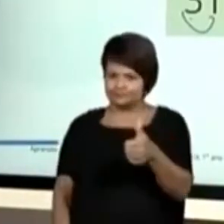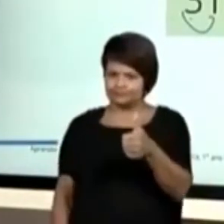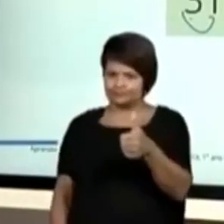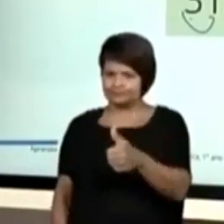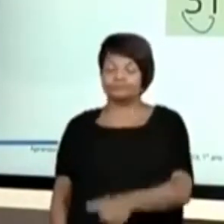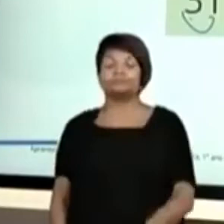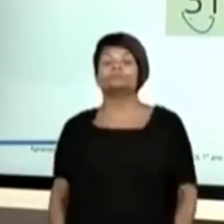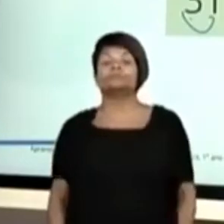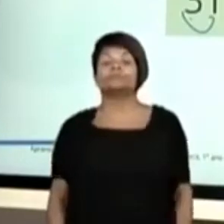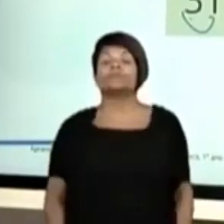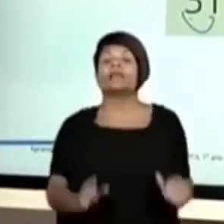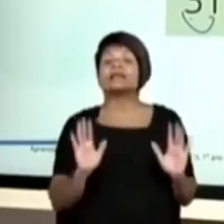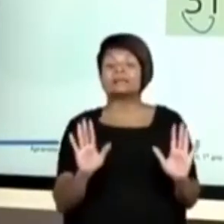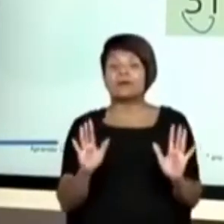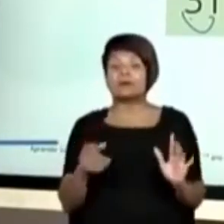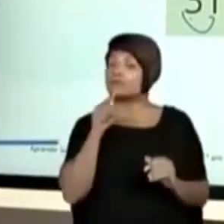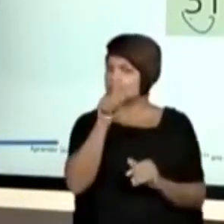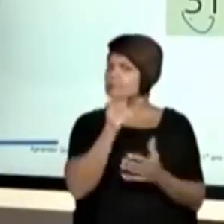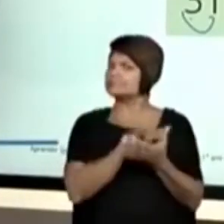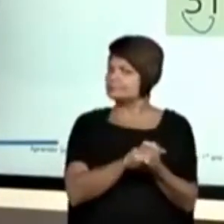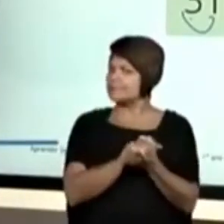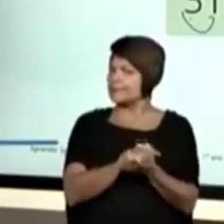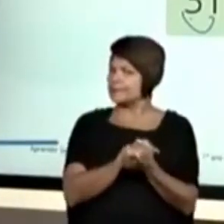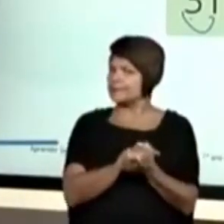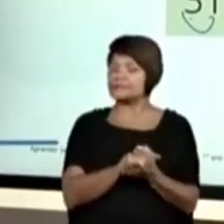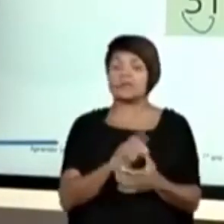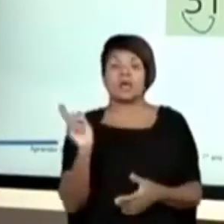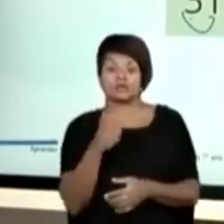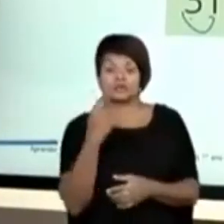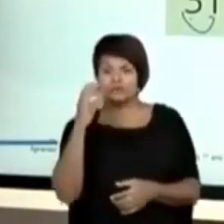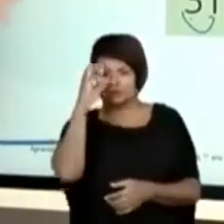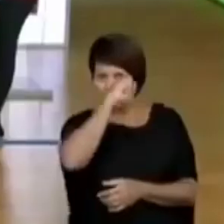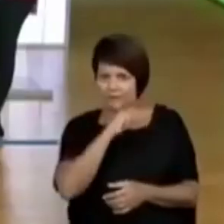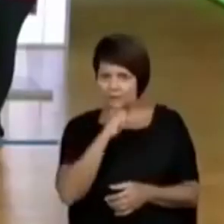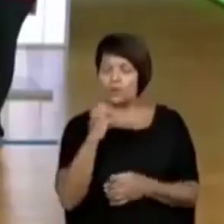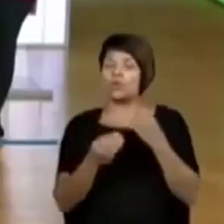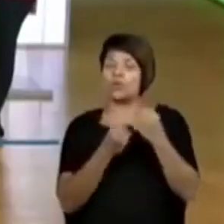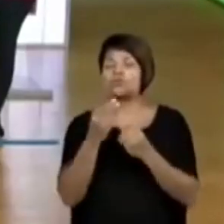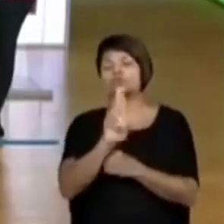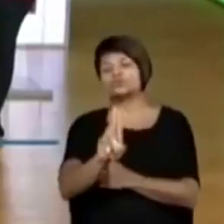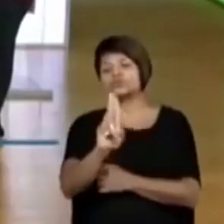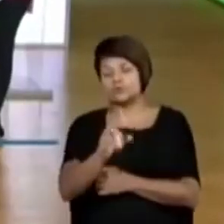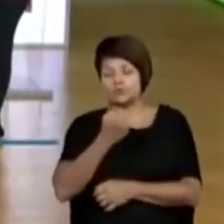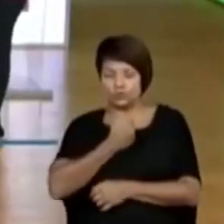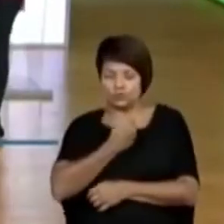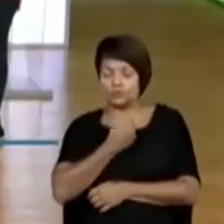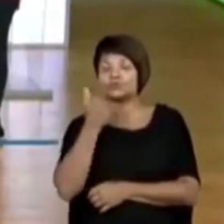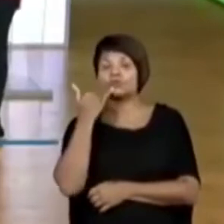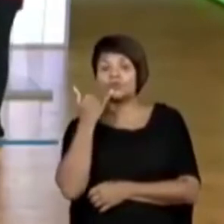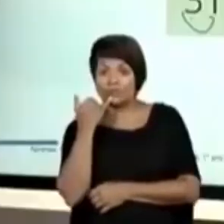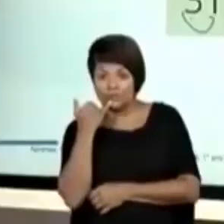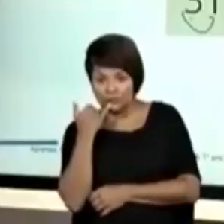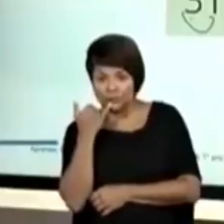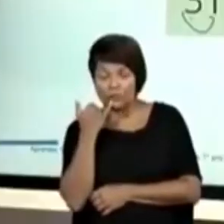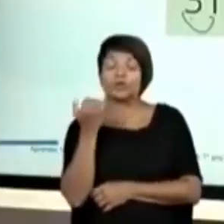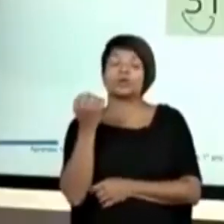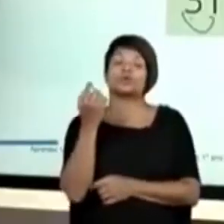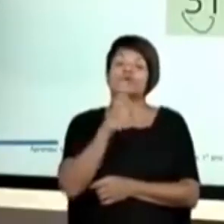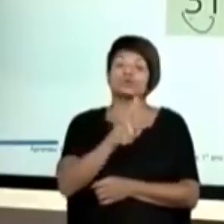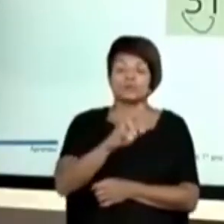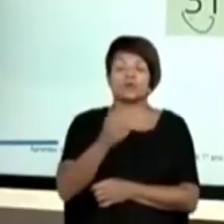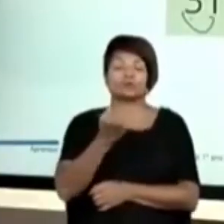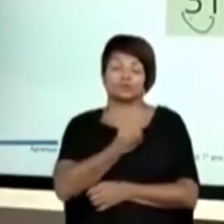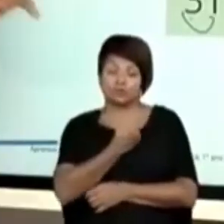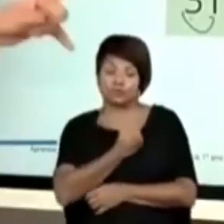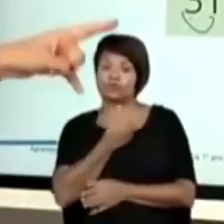bem? Então, vocês estão de parabéns. Nós aprendemos aí o uso de números no número de telefone e aprendemos o uso de